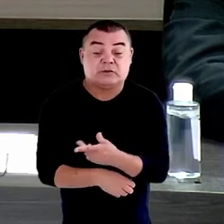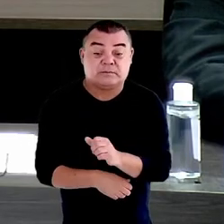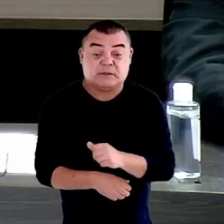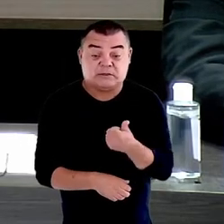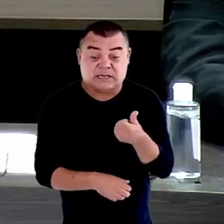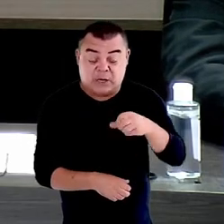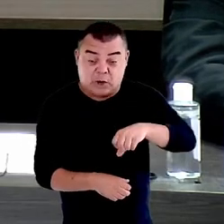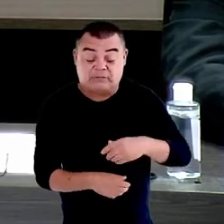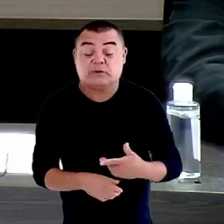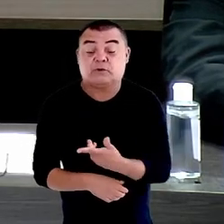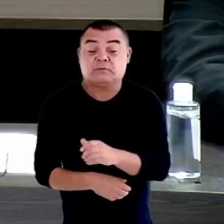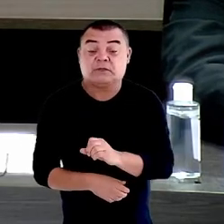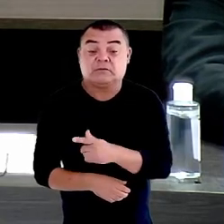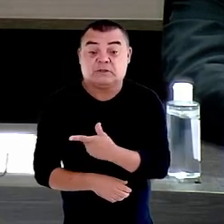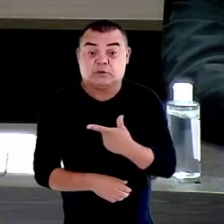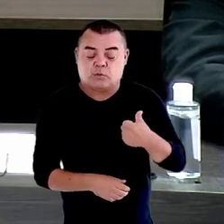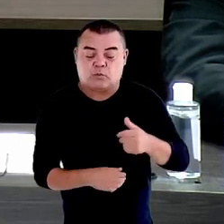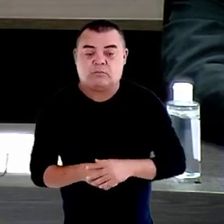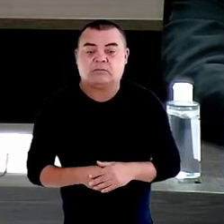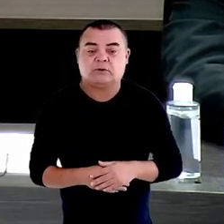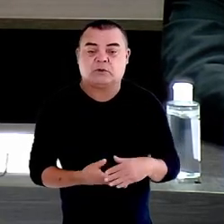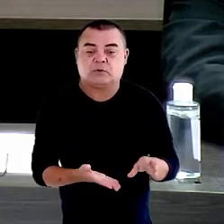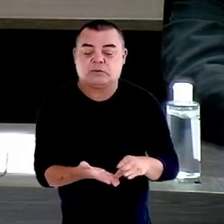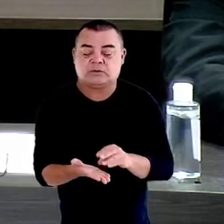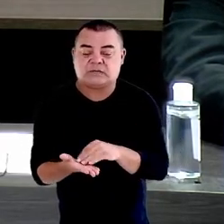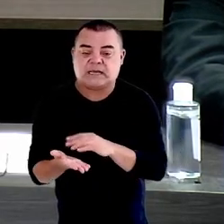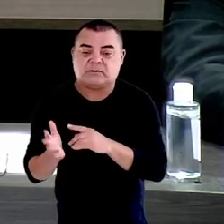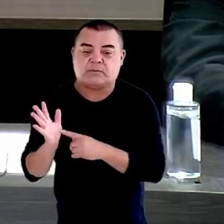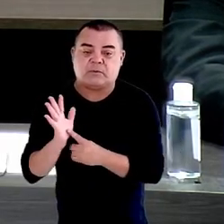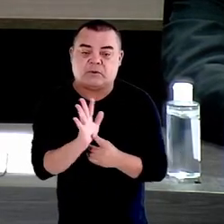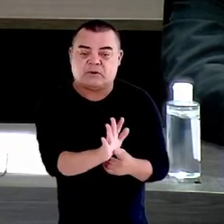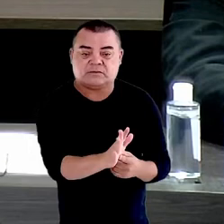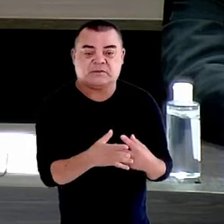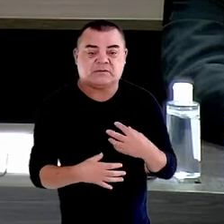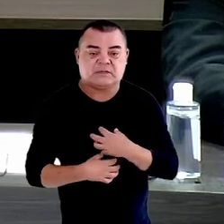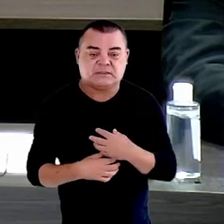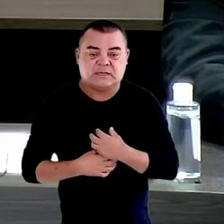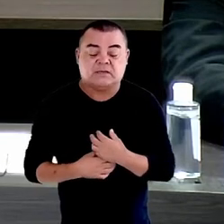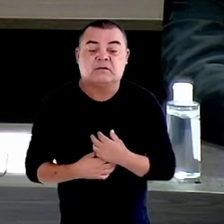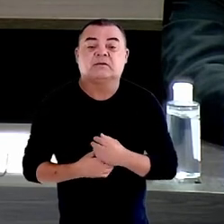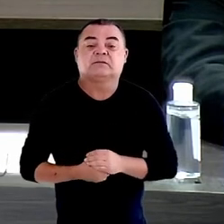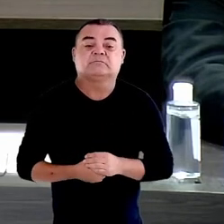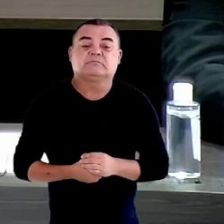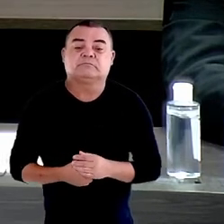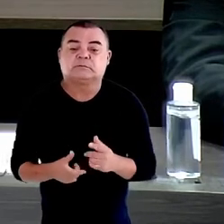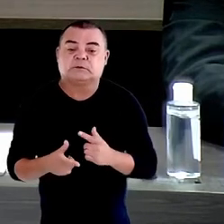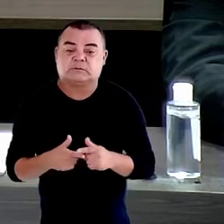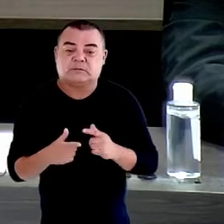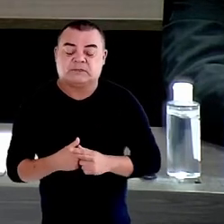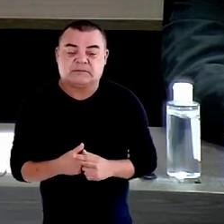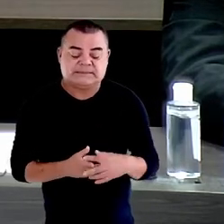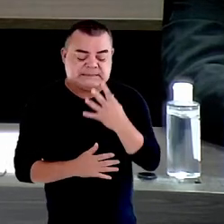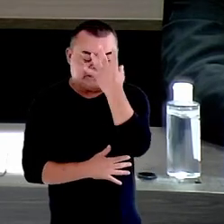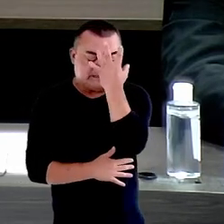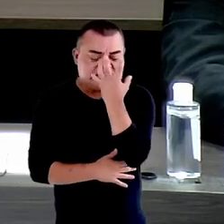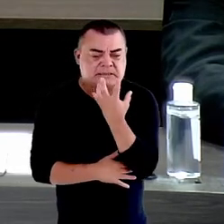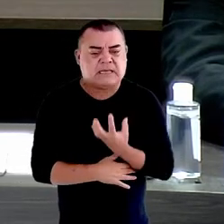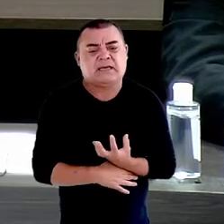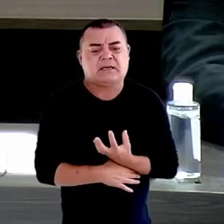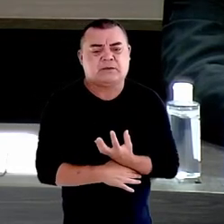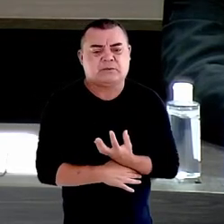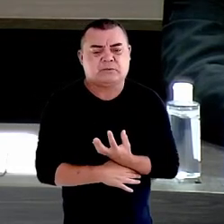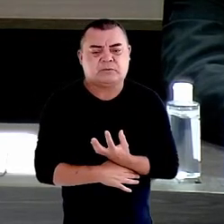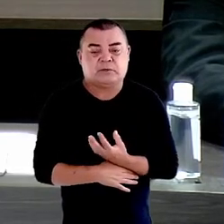Esses dados são reveladores de uma situação de crise extremamente severa, cujo